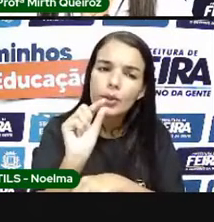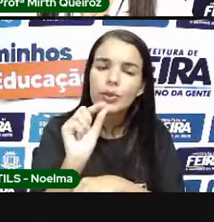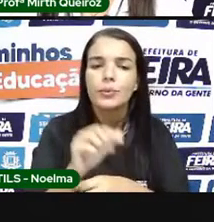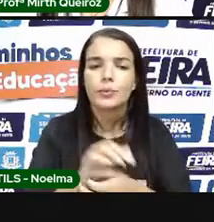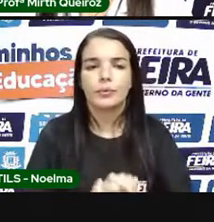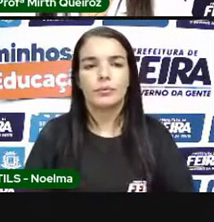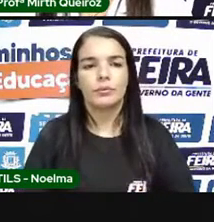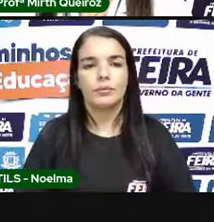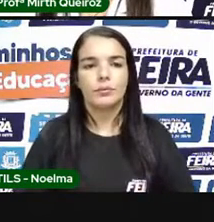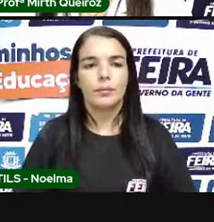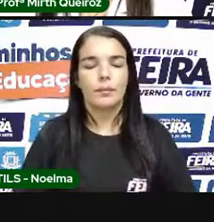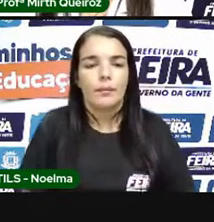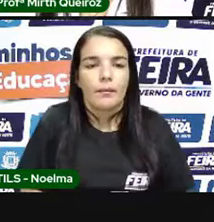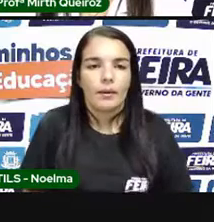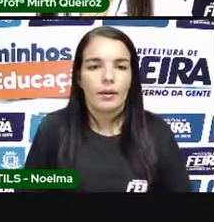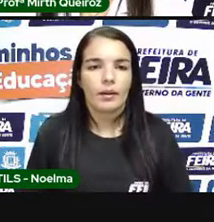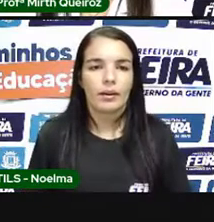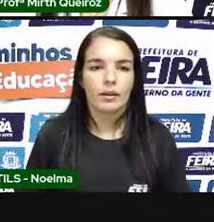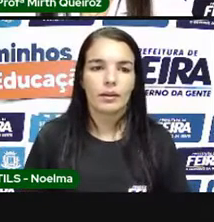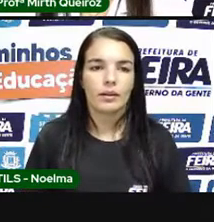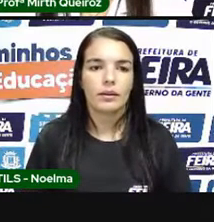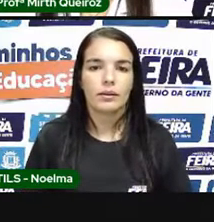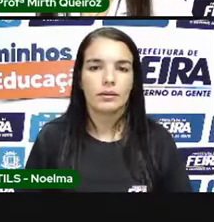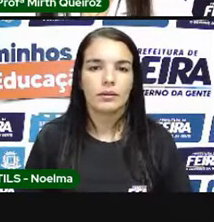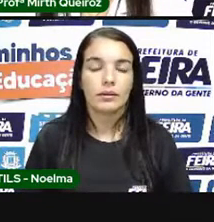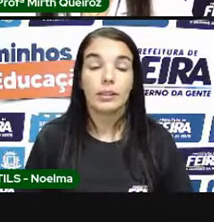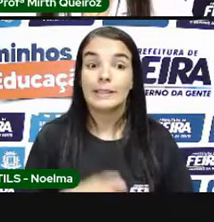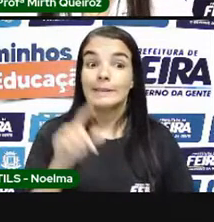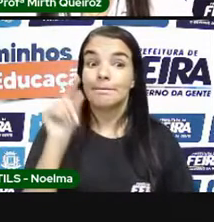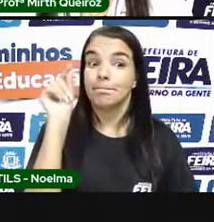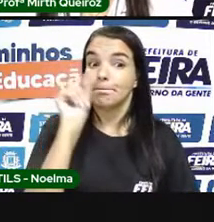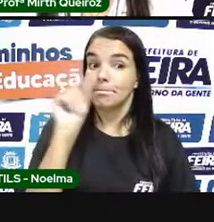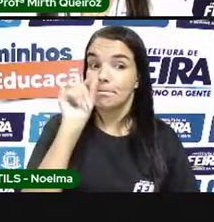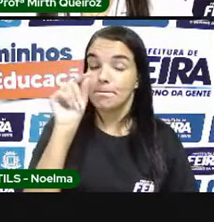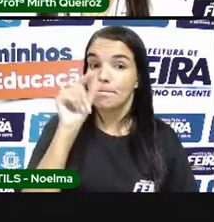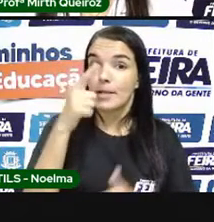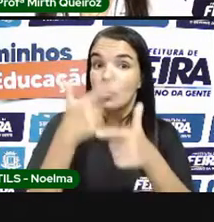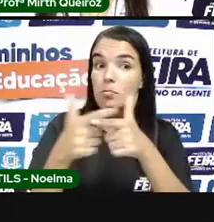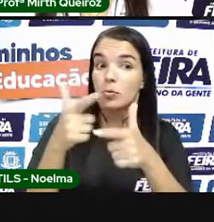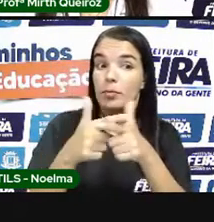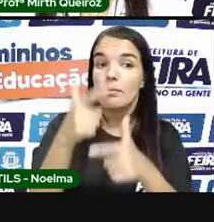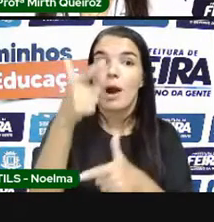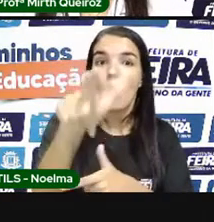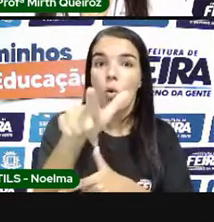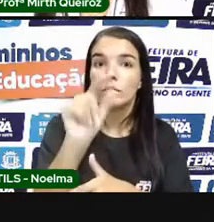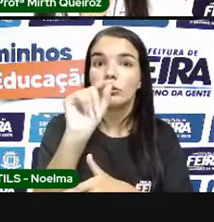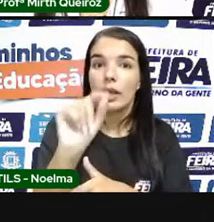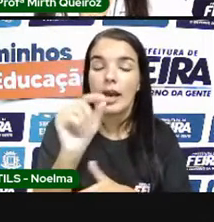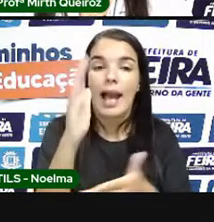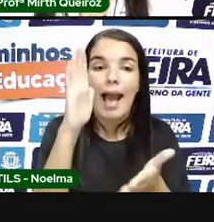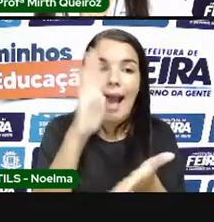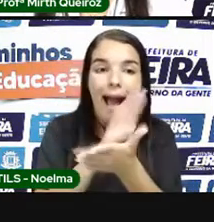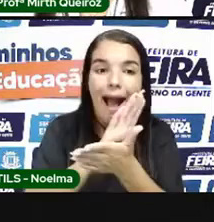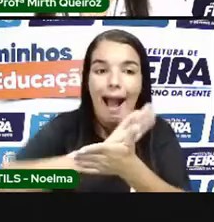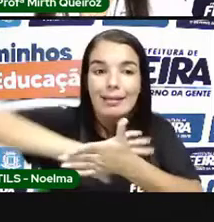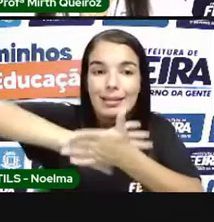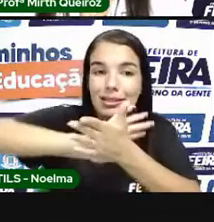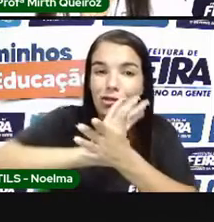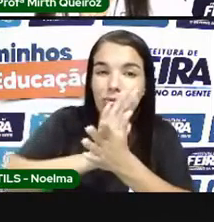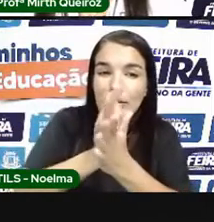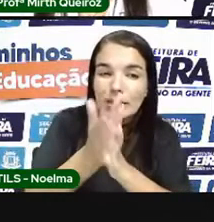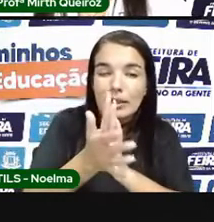De espécies De animais Provocados Pela caça Predatória De destruição Dos ecossistemas Essa